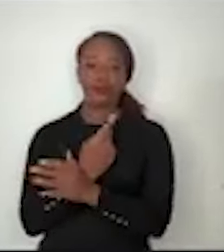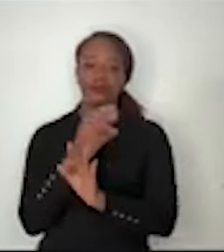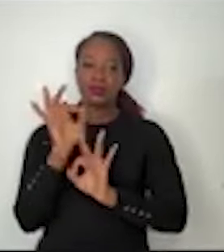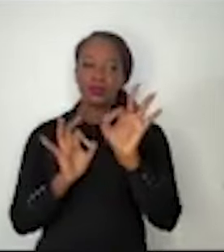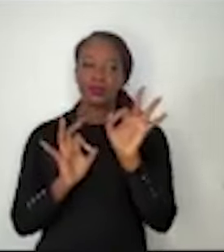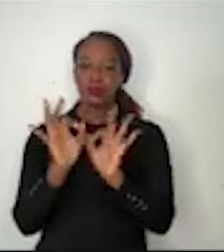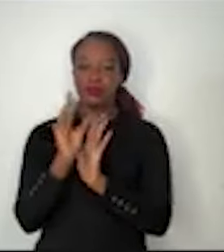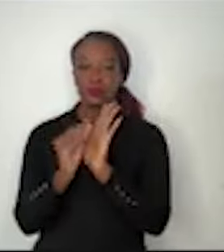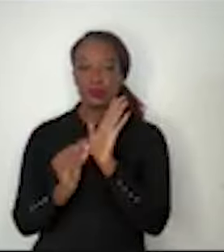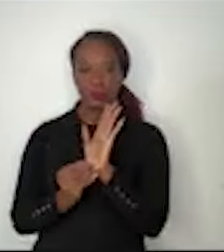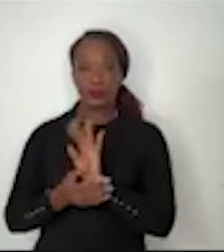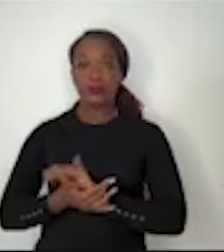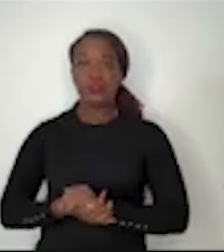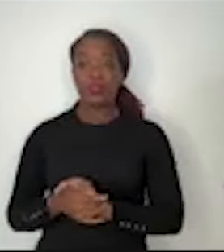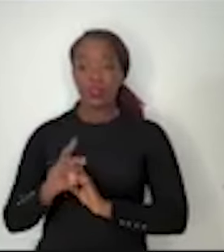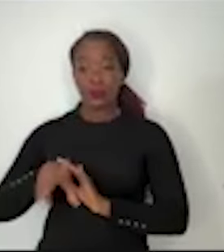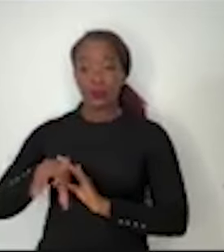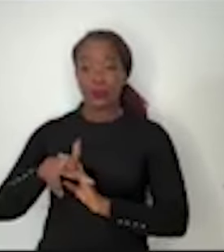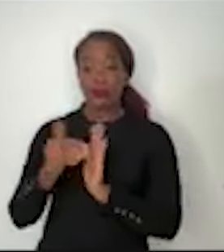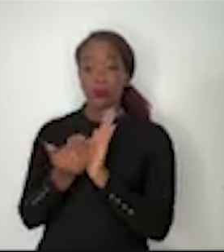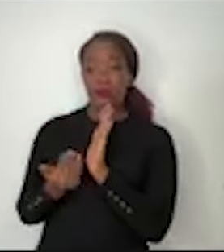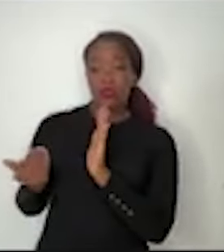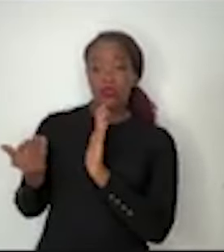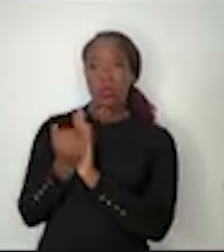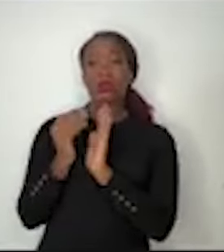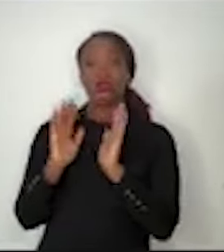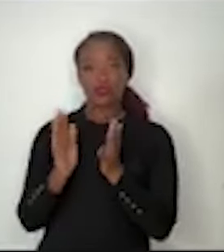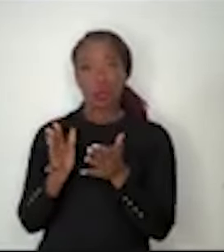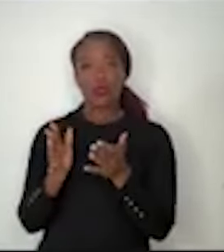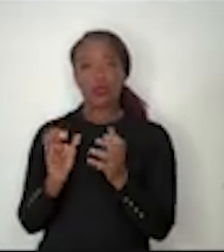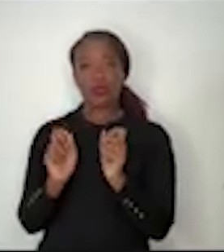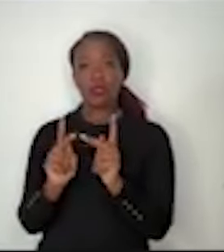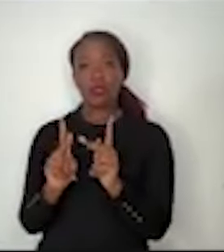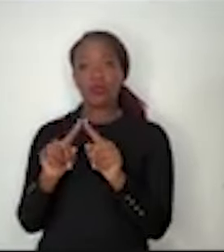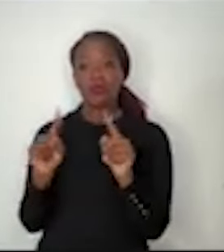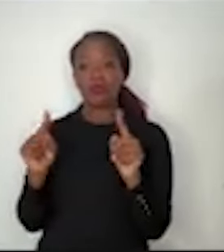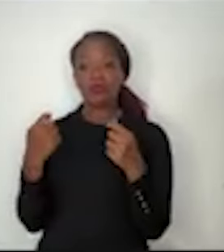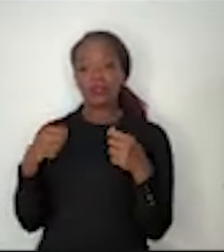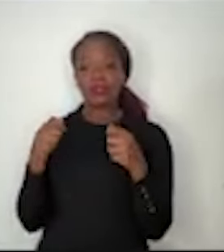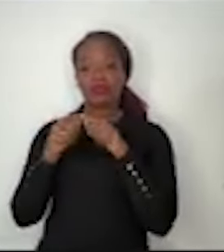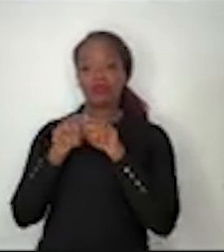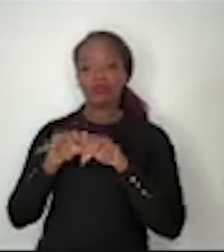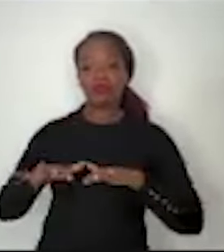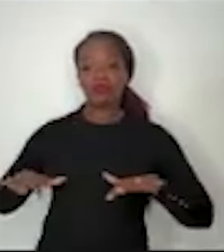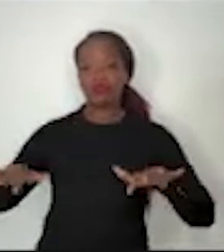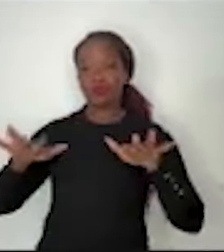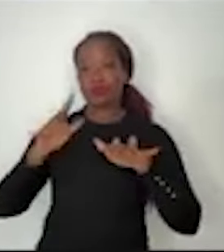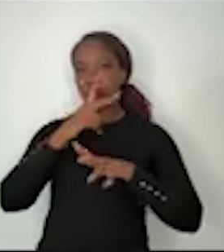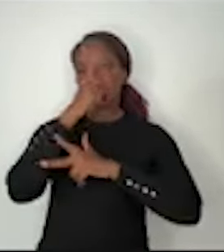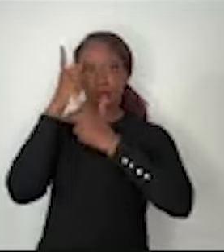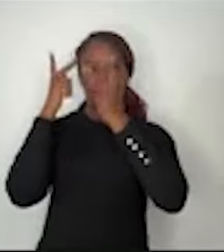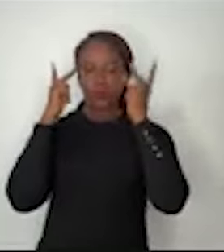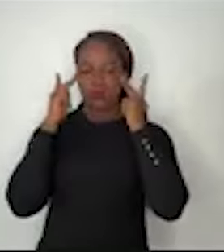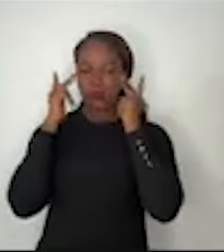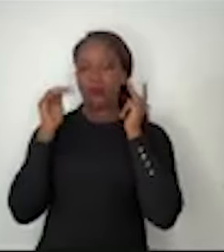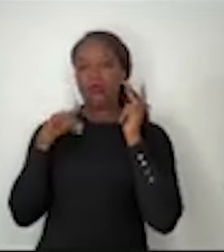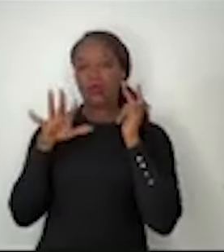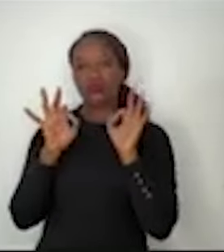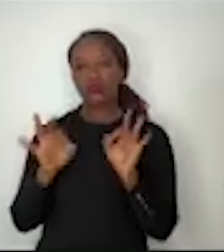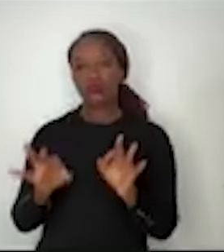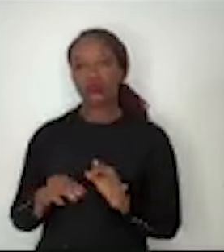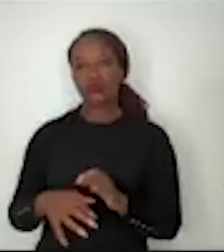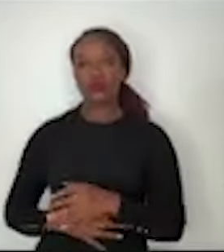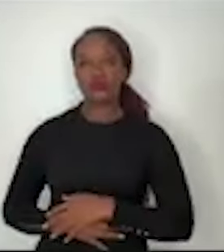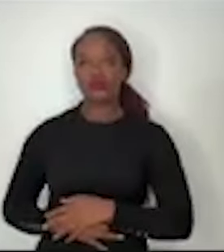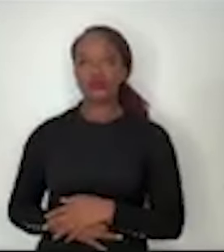de aumentar a tributação, já temos uma carga elevada. É uma questão de distribuí-la apenas de uma maneira mais justa. O